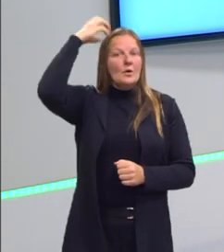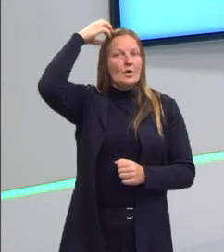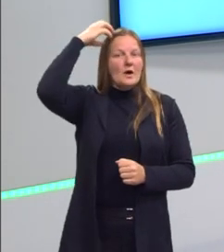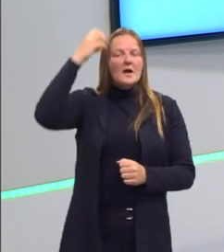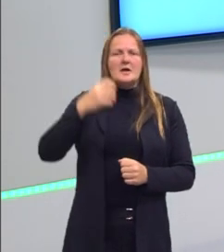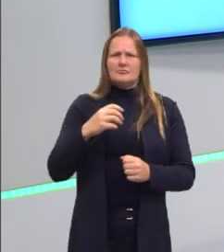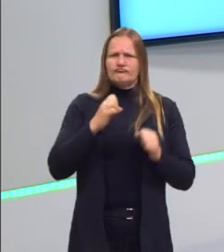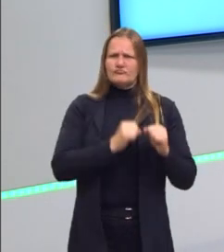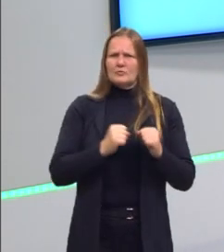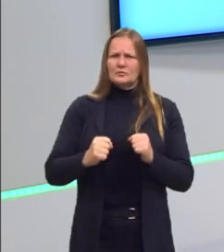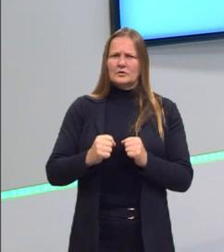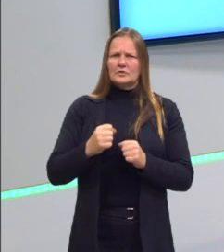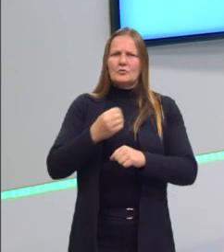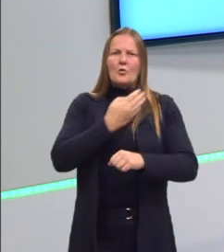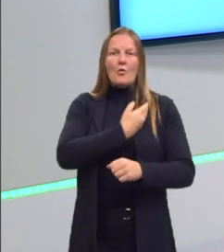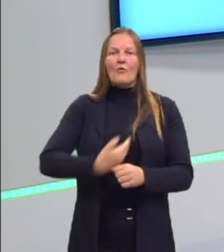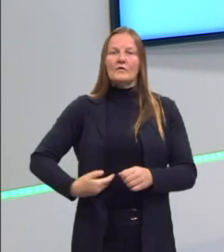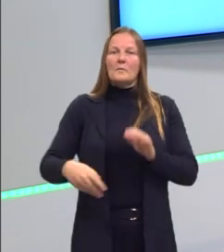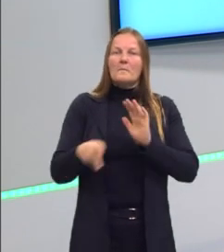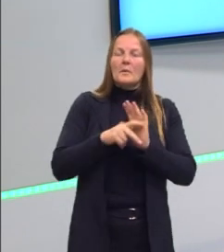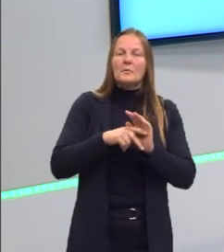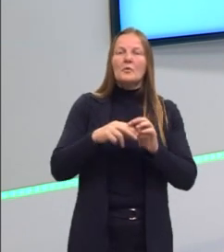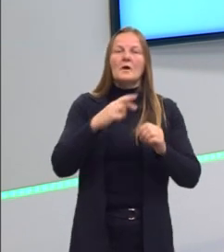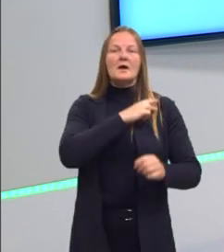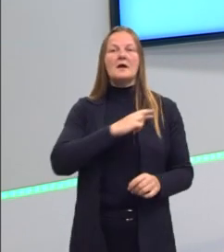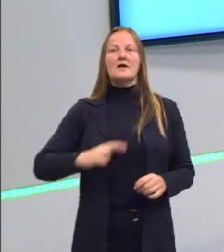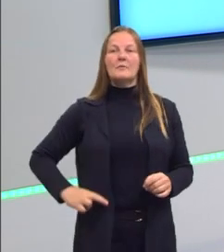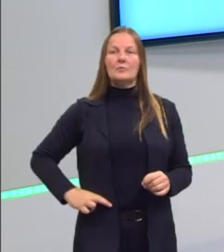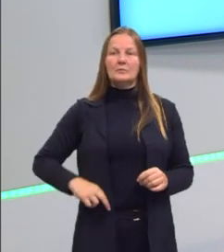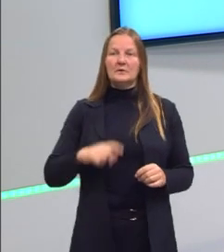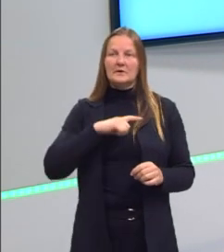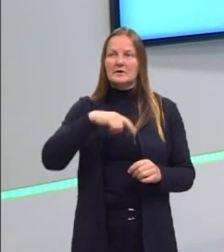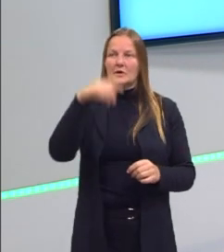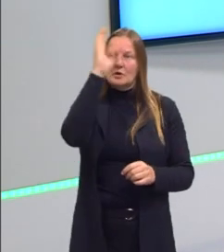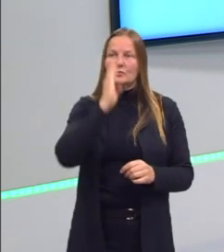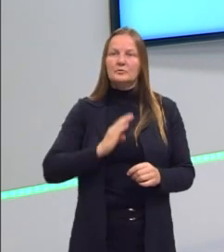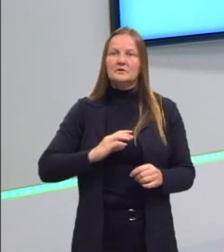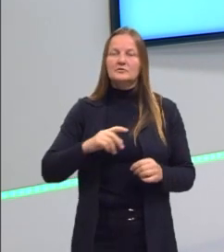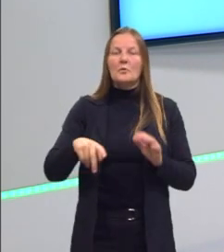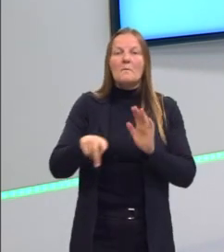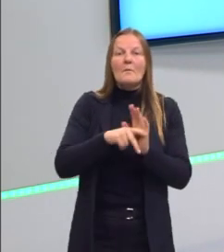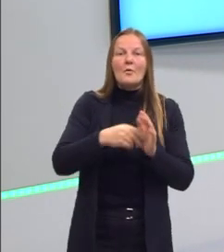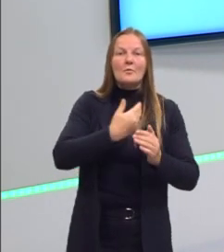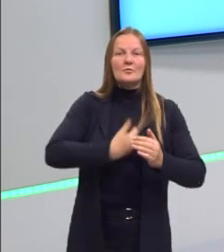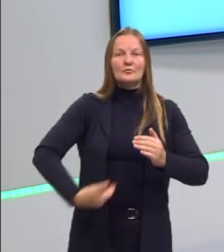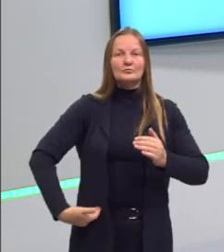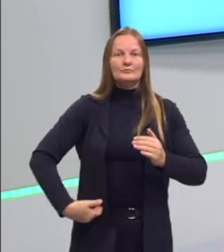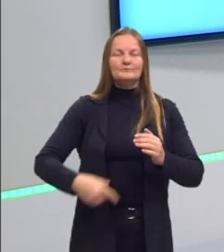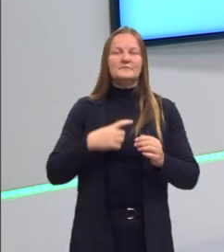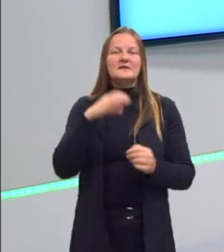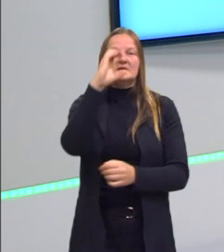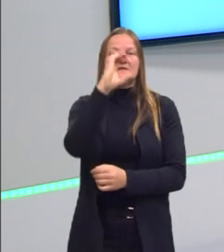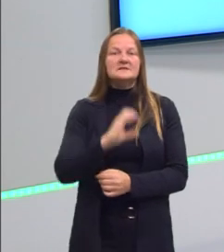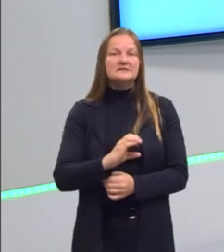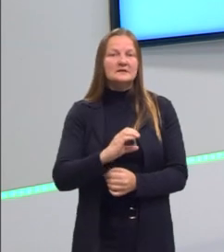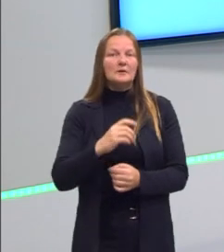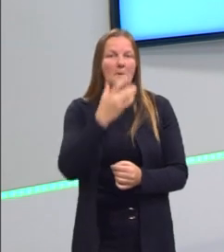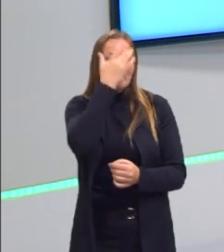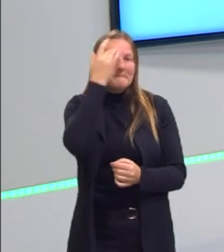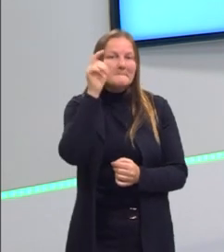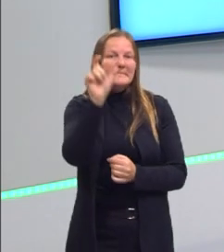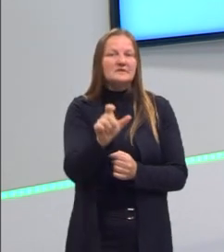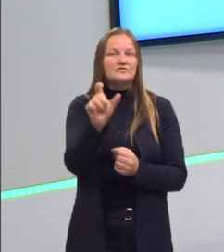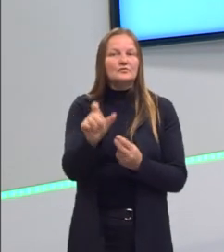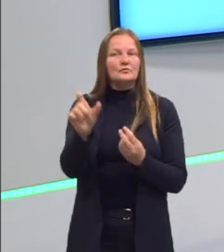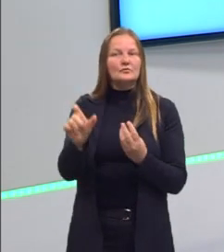O rei é o governo. Na república, em teoria, o Brasil se torna uma coisa pública dos seus cidadãos. Então, o poder, pelo